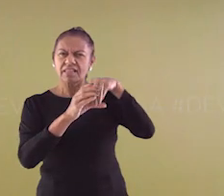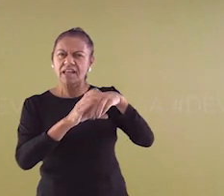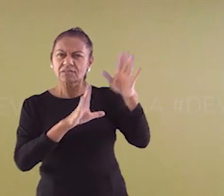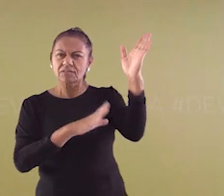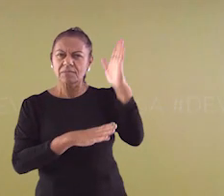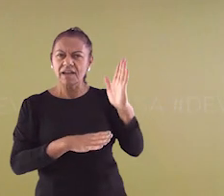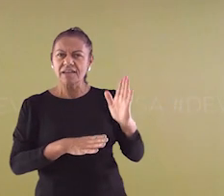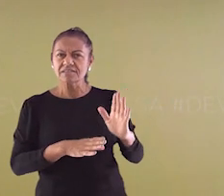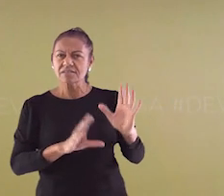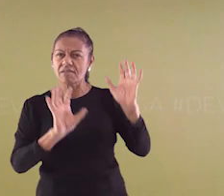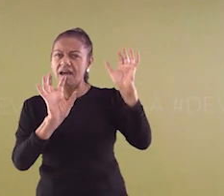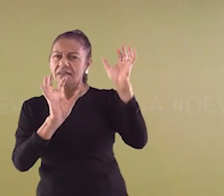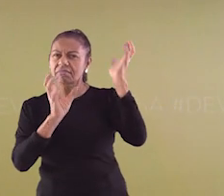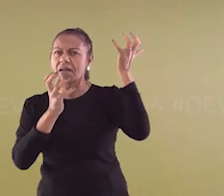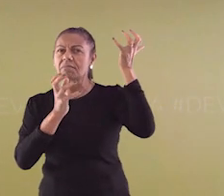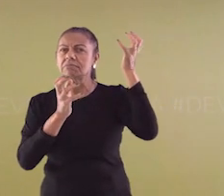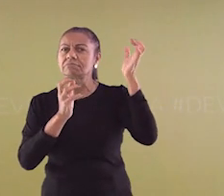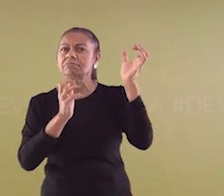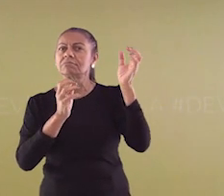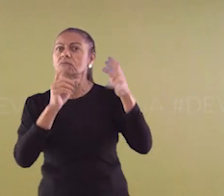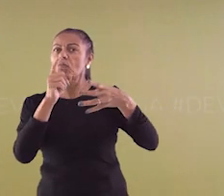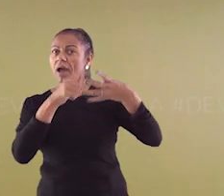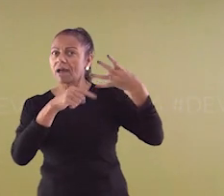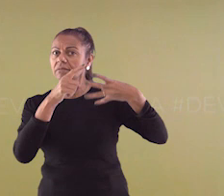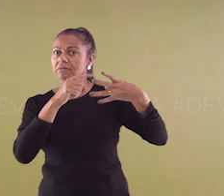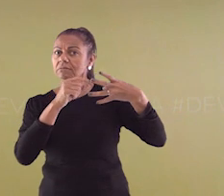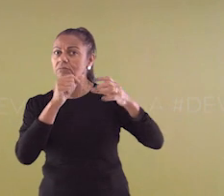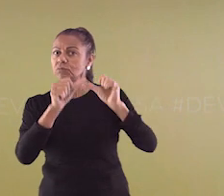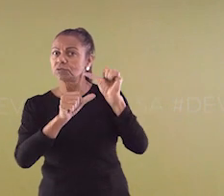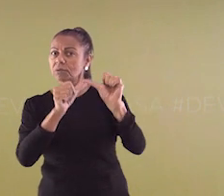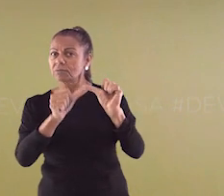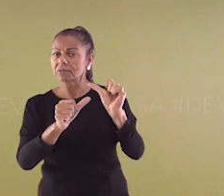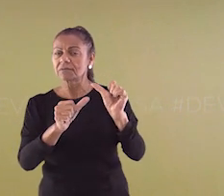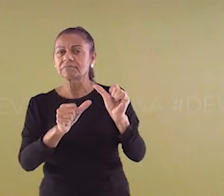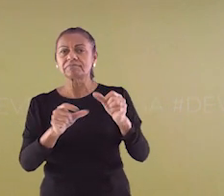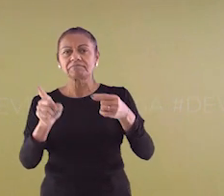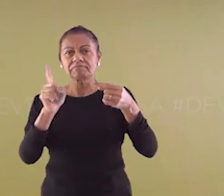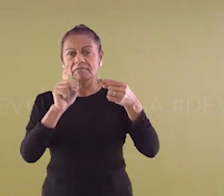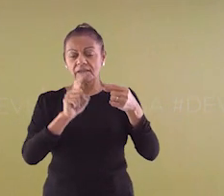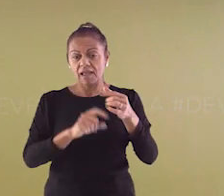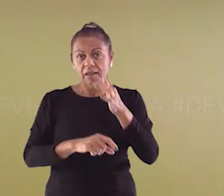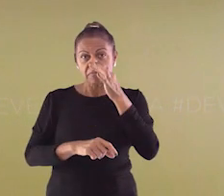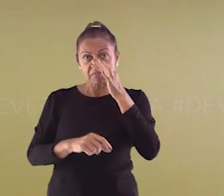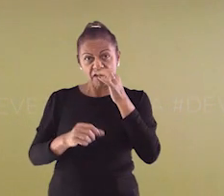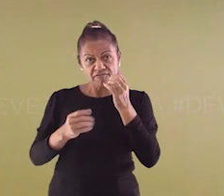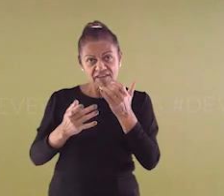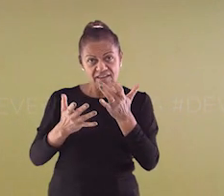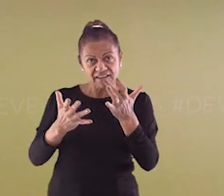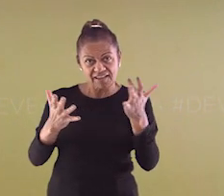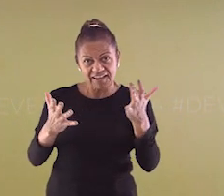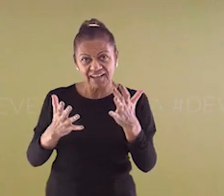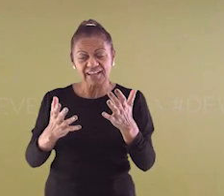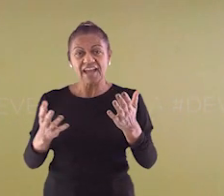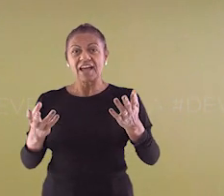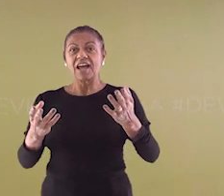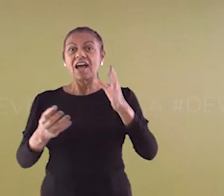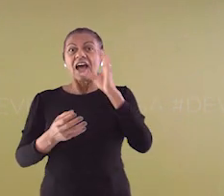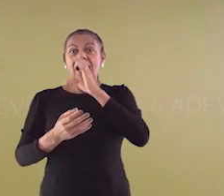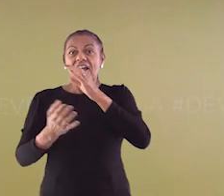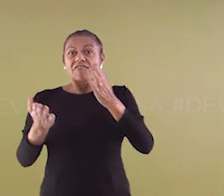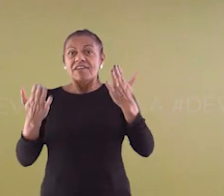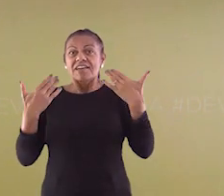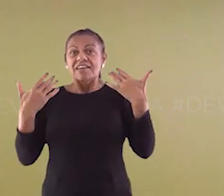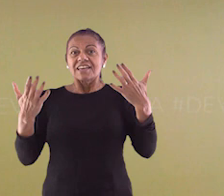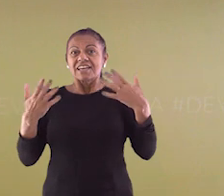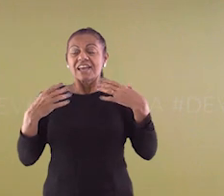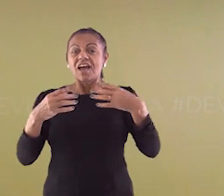No Brasil, existem quatro estações, que é a primavera, verão, outono e o inverno, que são divididas